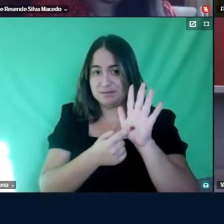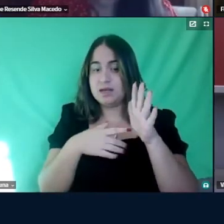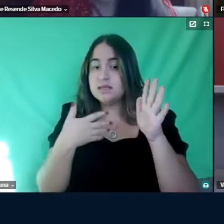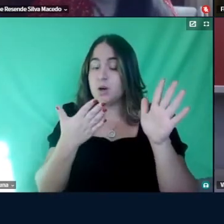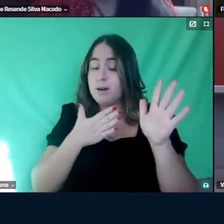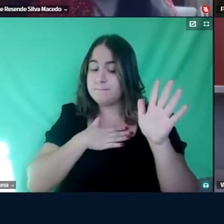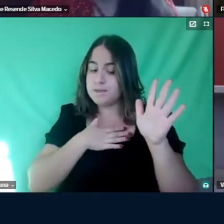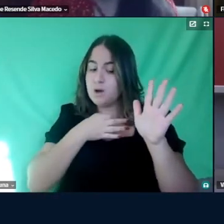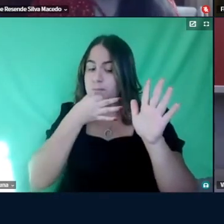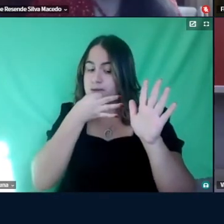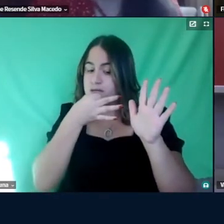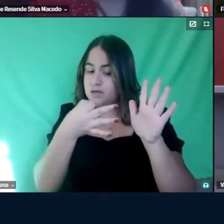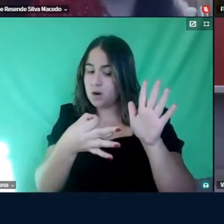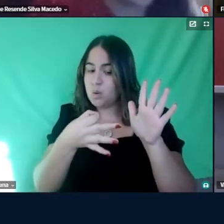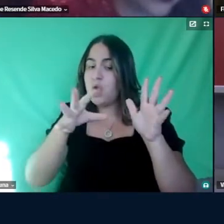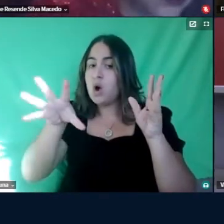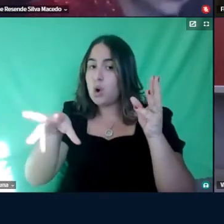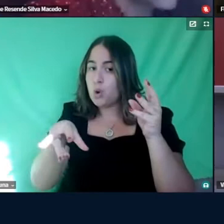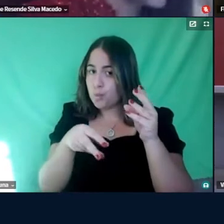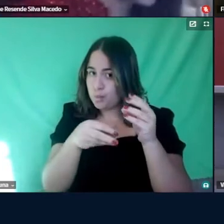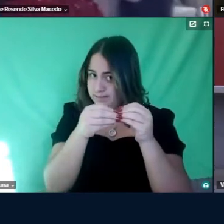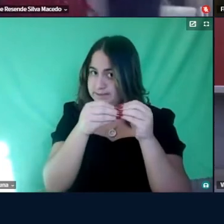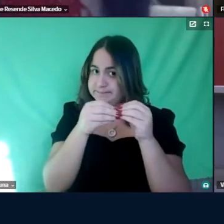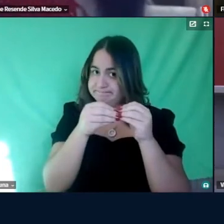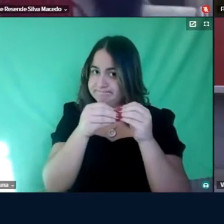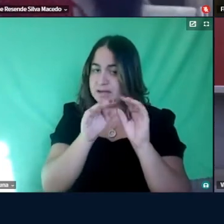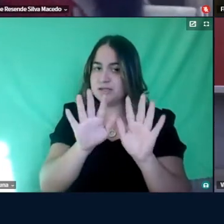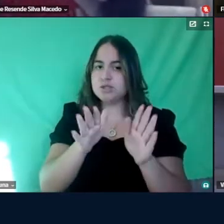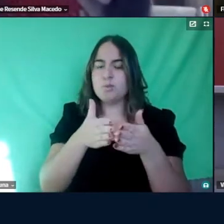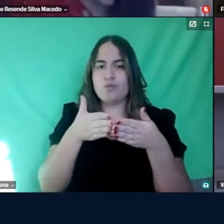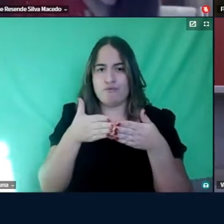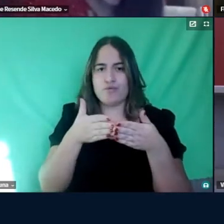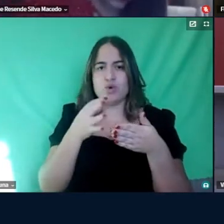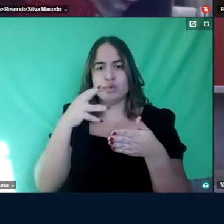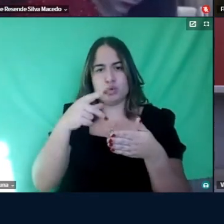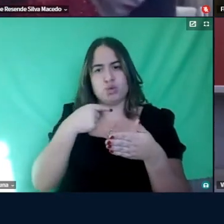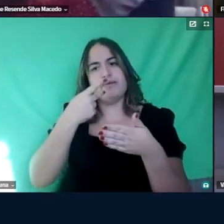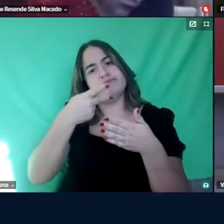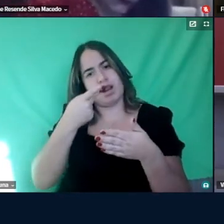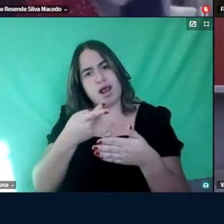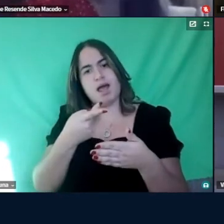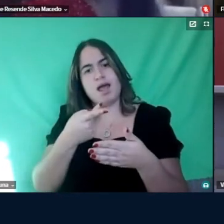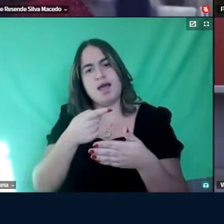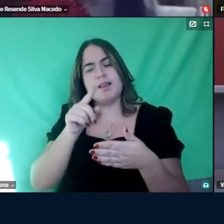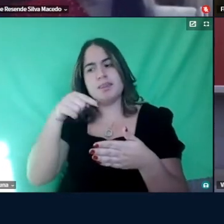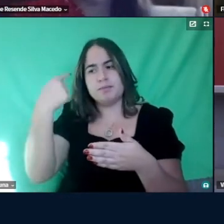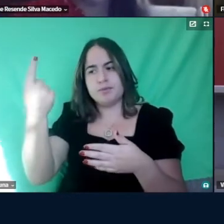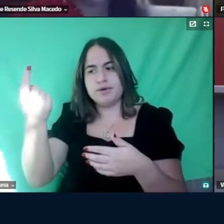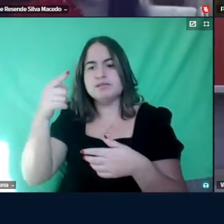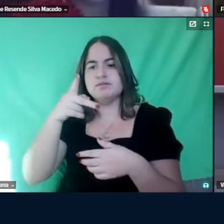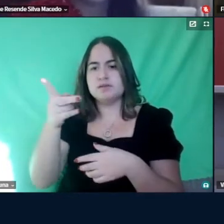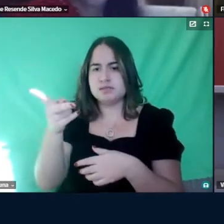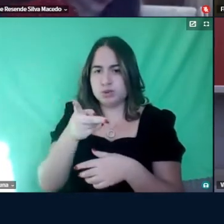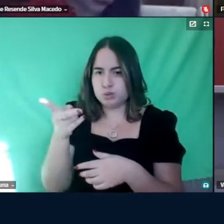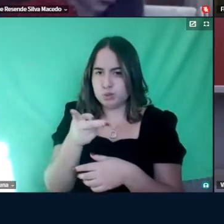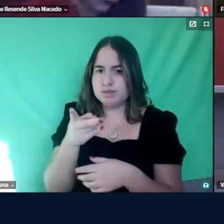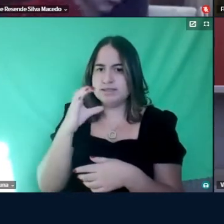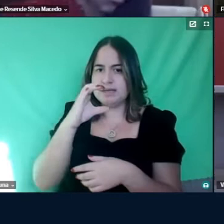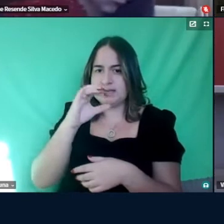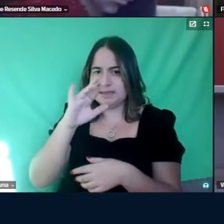sugestão, mas aí, por favor, tudo que eu disser aqui, vocês, depois, você e Vanessa decidam, né, se isso